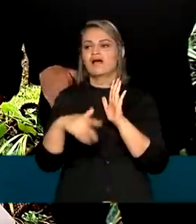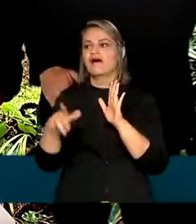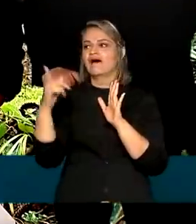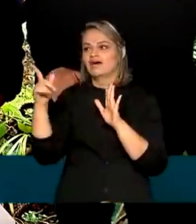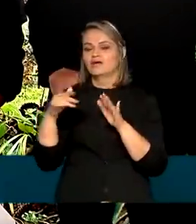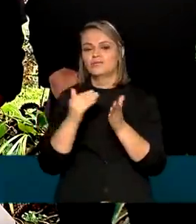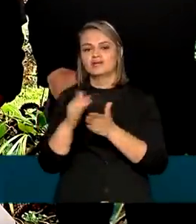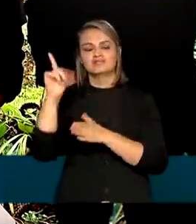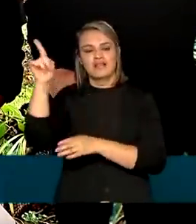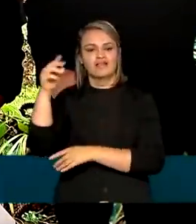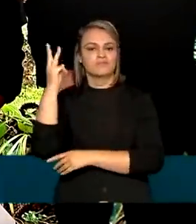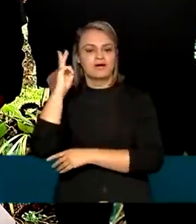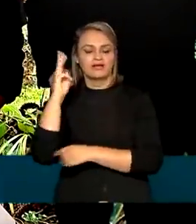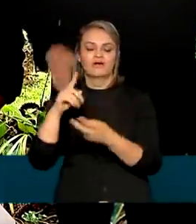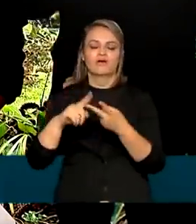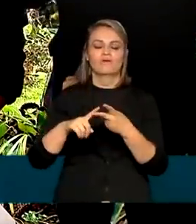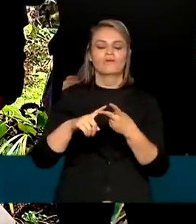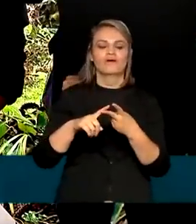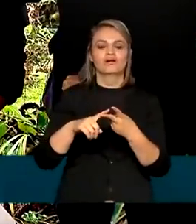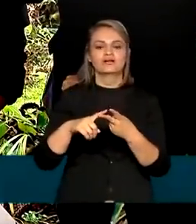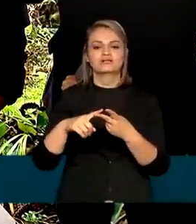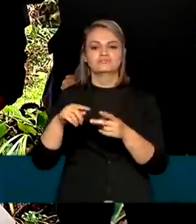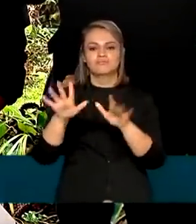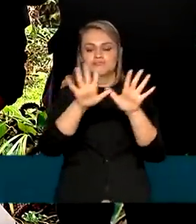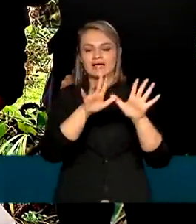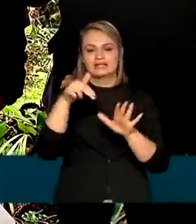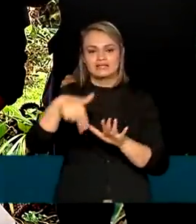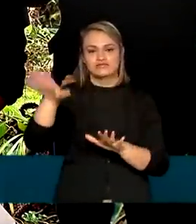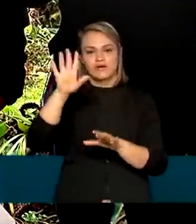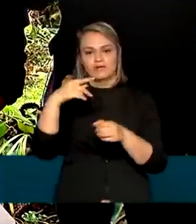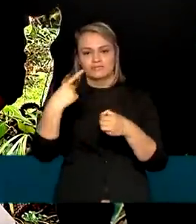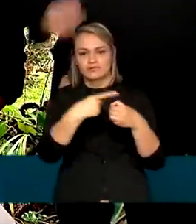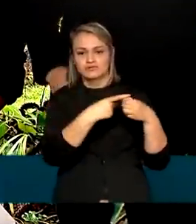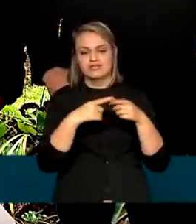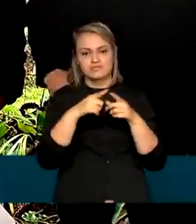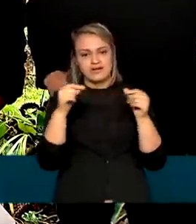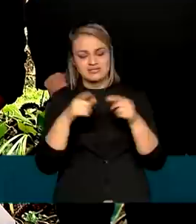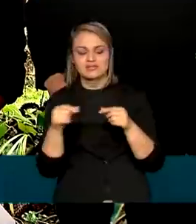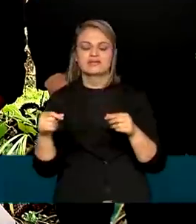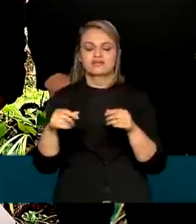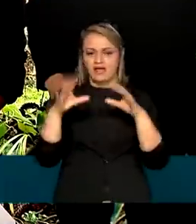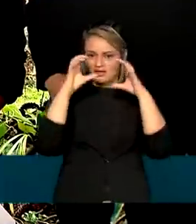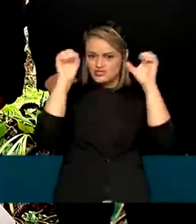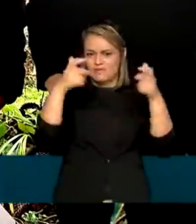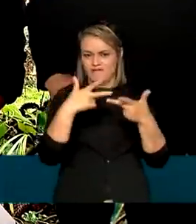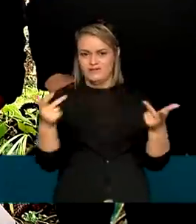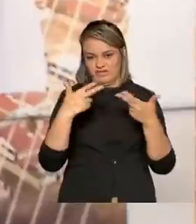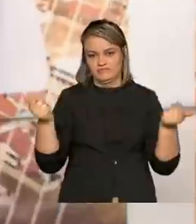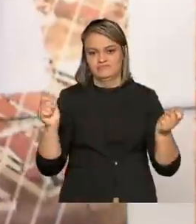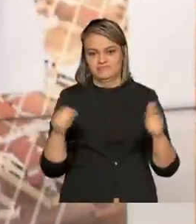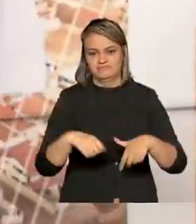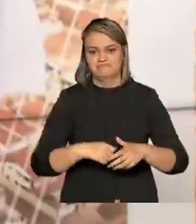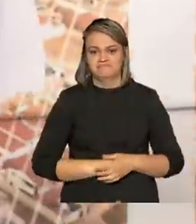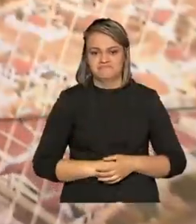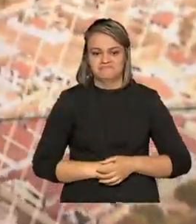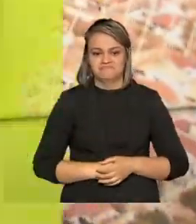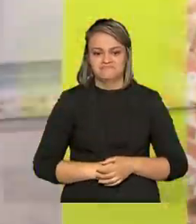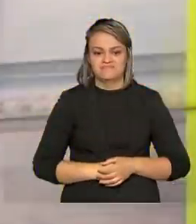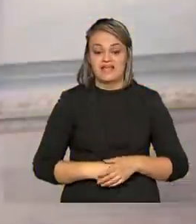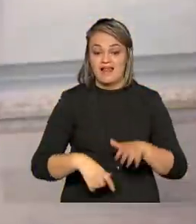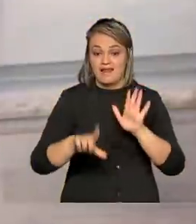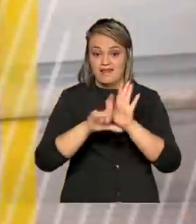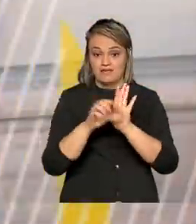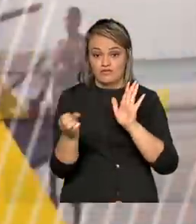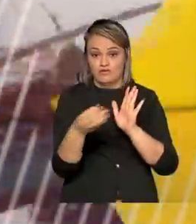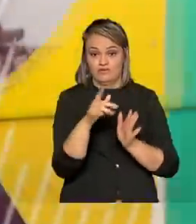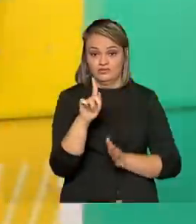exemplo, Lençóis Maranhenses, Jericoacoara, Parque Nacional de Brasília, Chapada dos Guimarães. A nova lei do